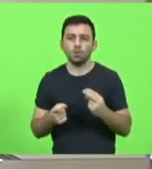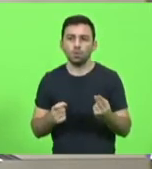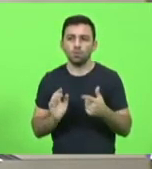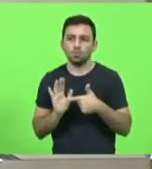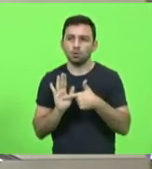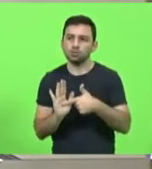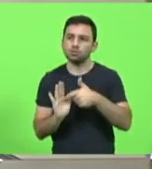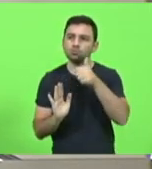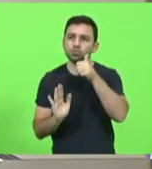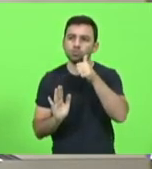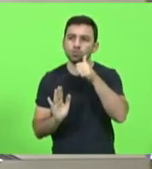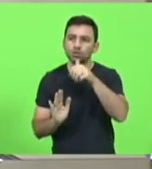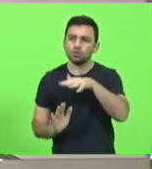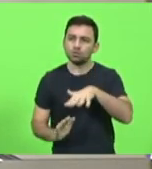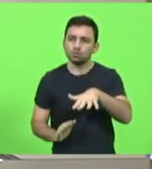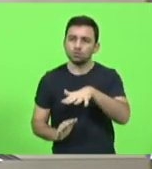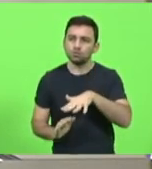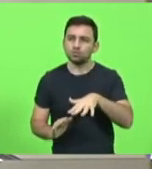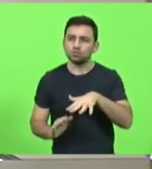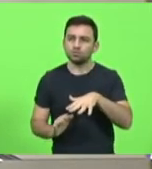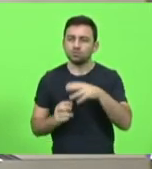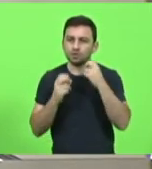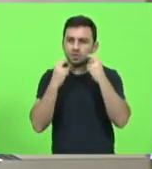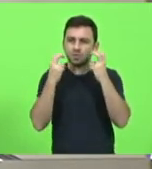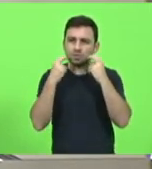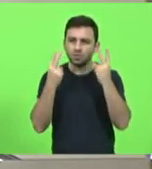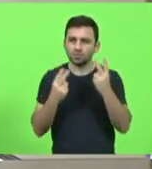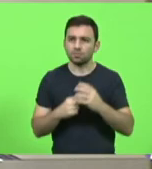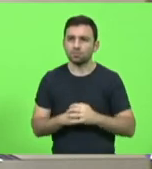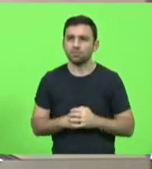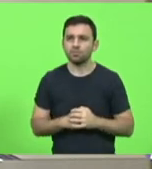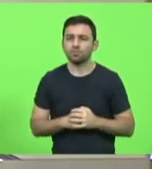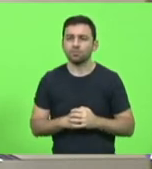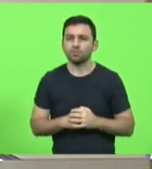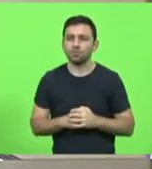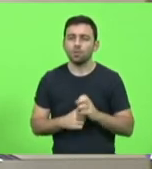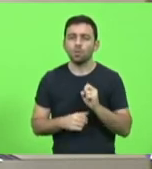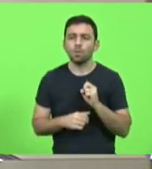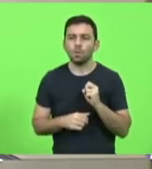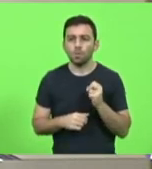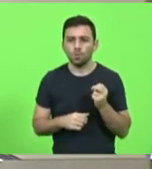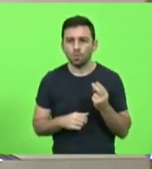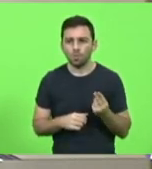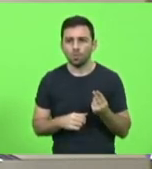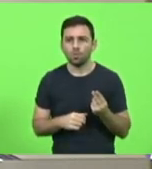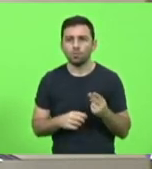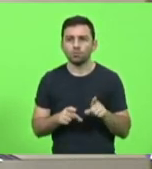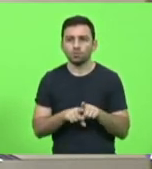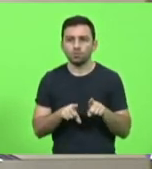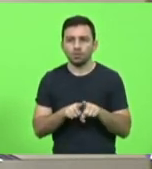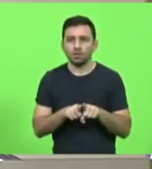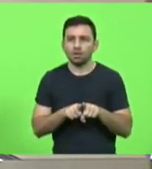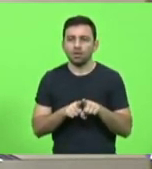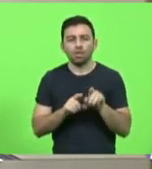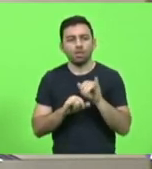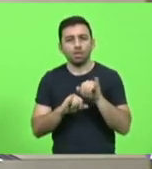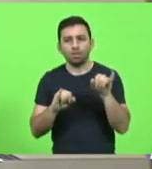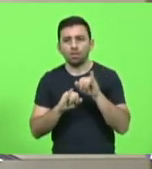mulheres à situação de constrangimento ou que contêm manifestação